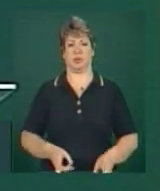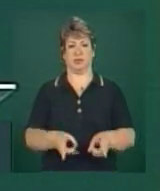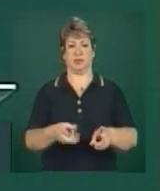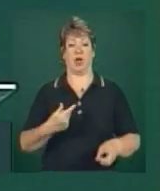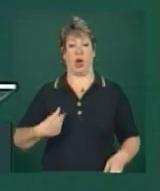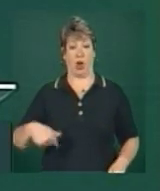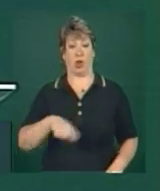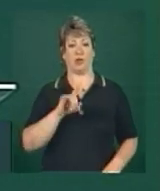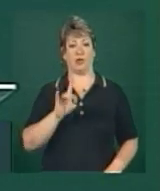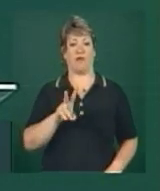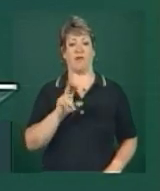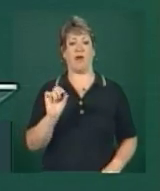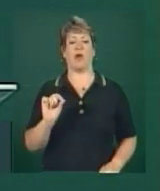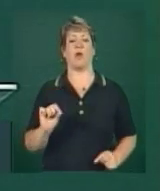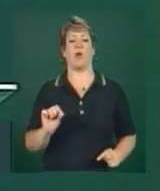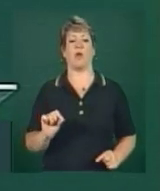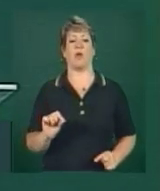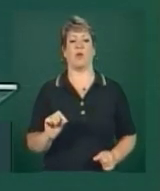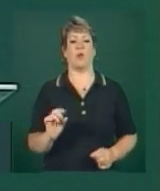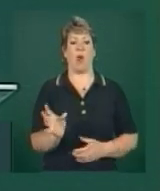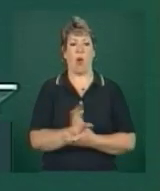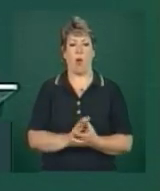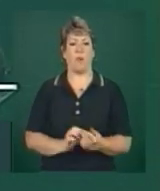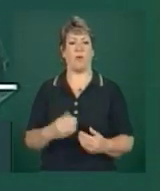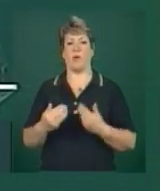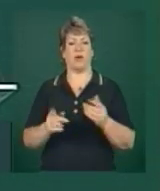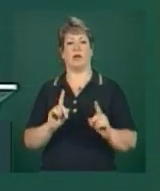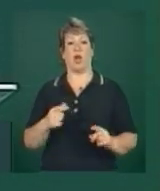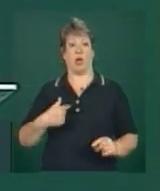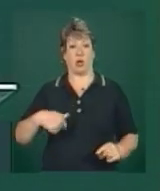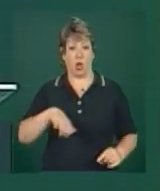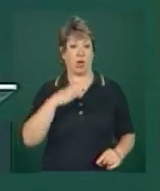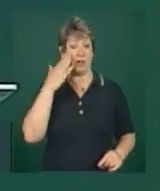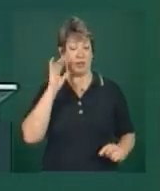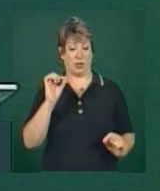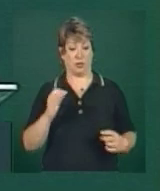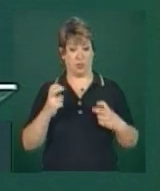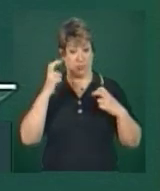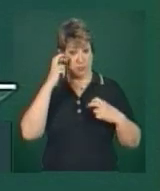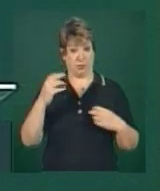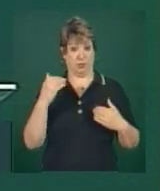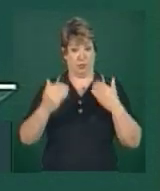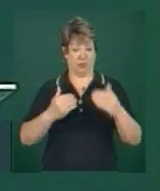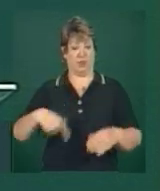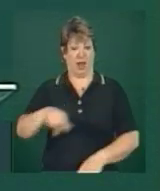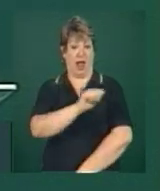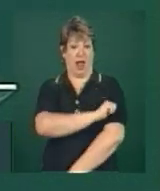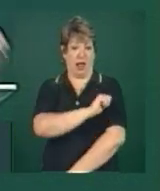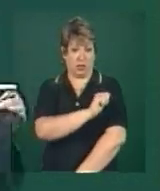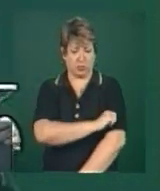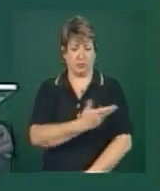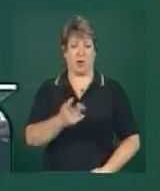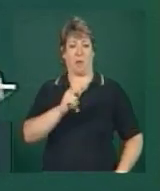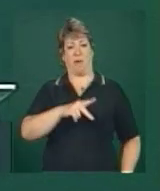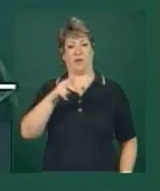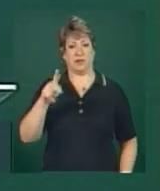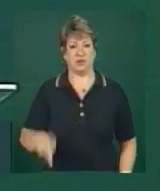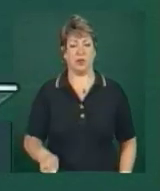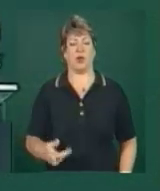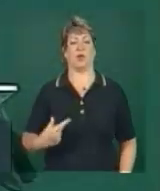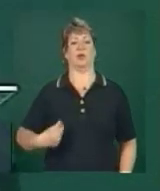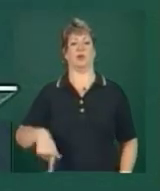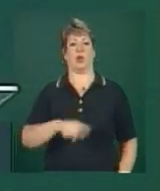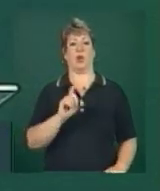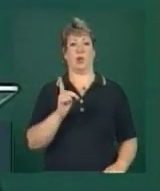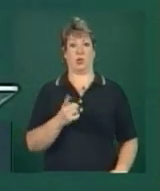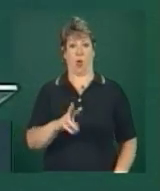copiar? Não, porque nós queremos os nossos alunos, os nossos professores, os nossos